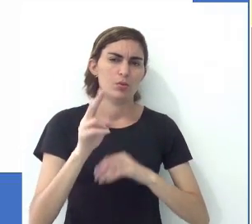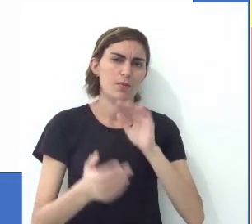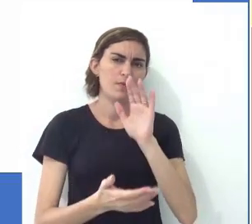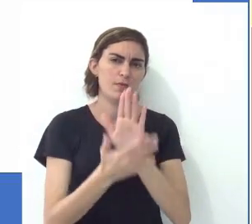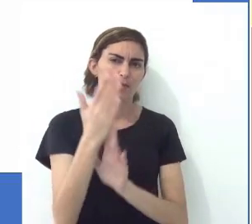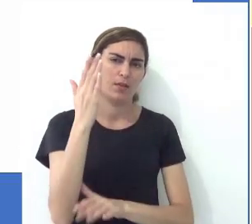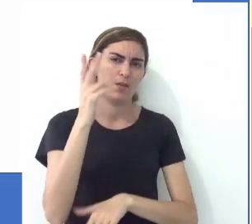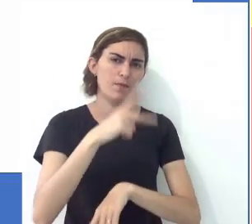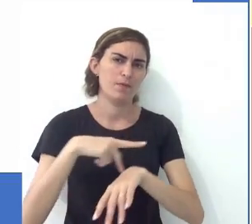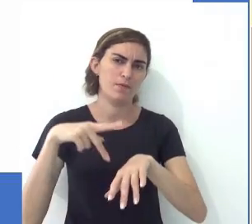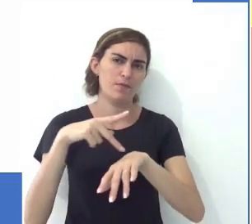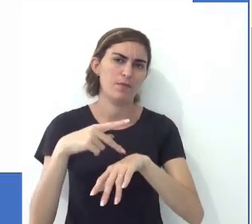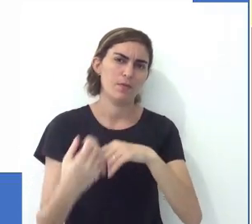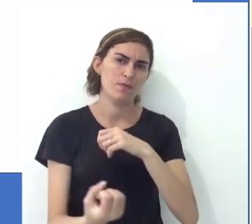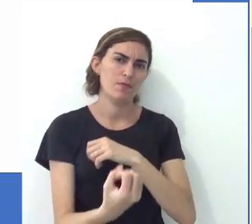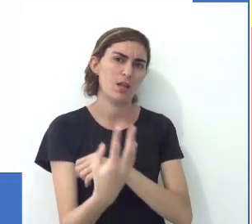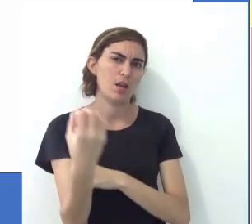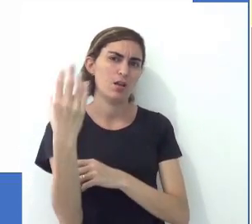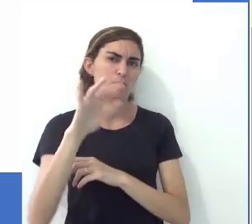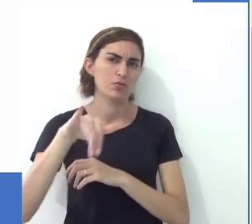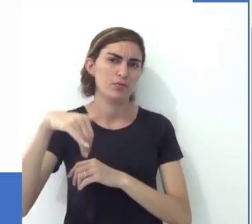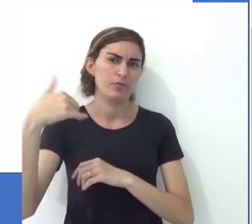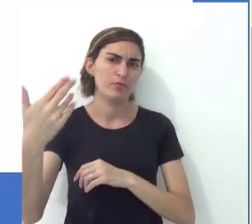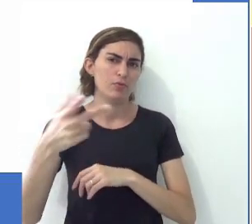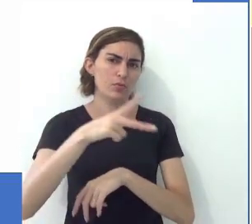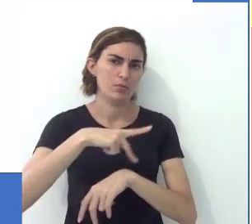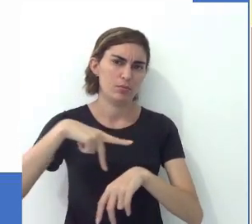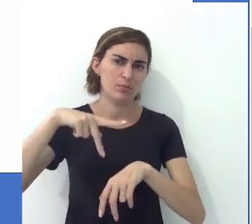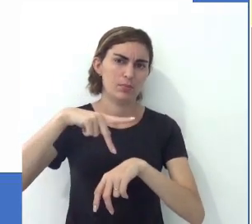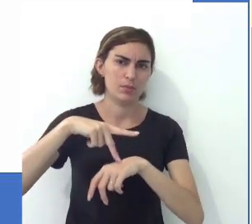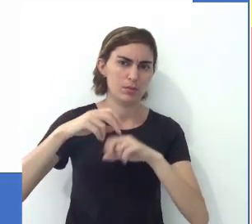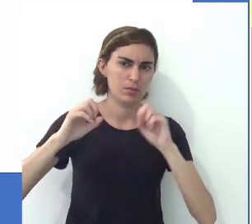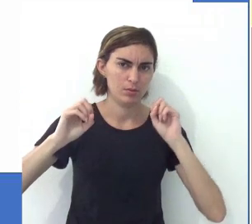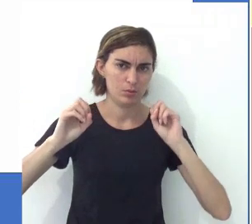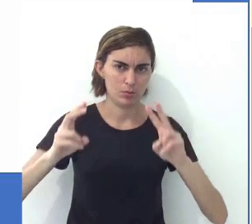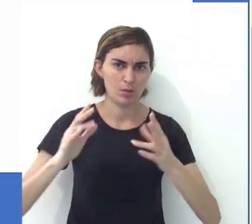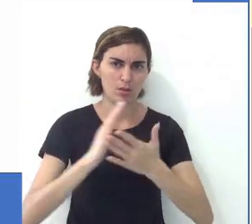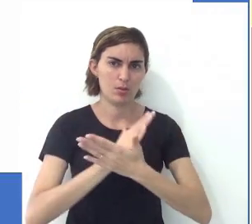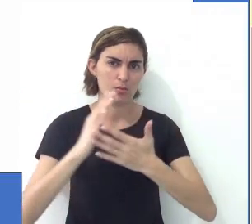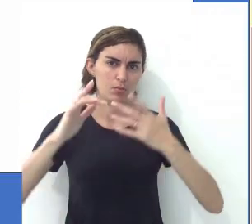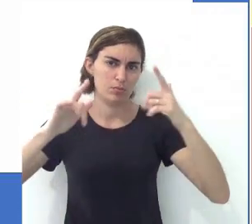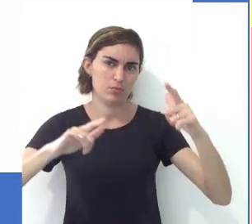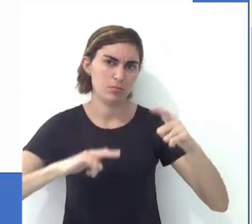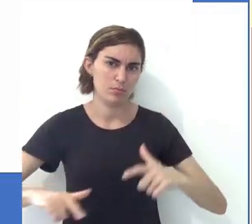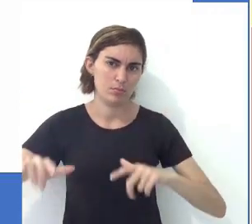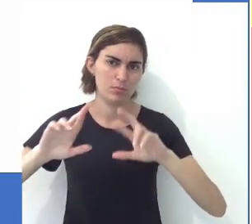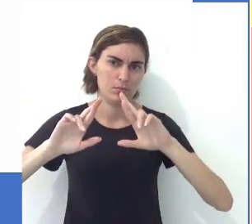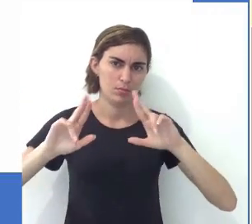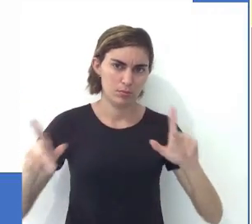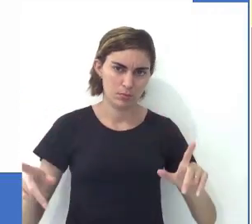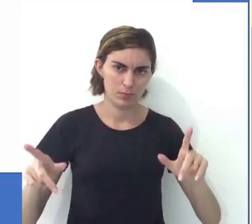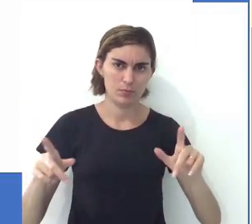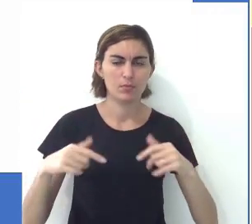utilizado para quando você vai fazer um turismo fora do país, ok? Em algumas regiões também diferentes.